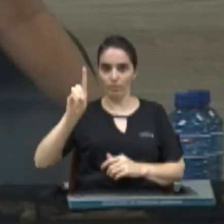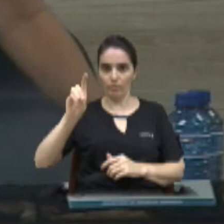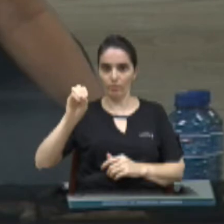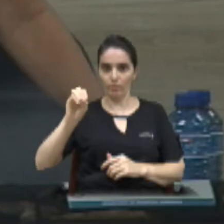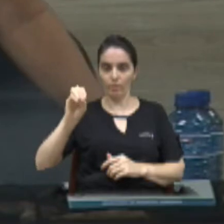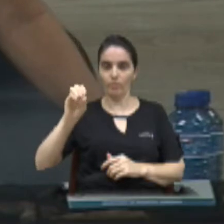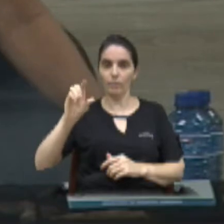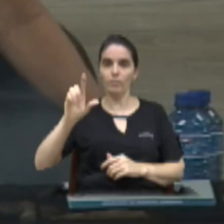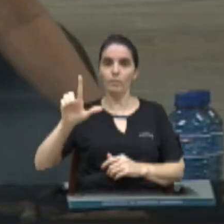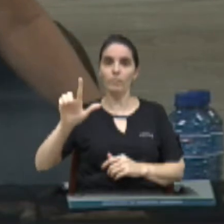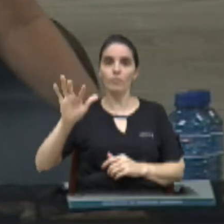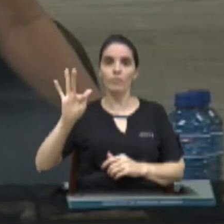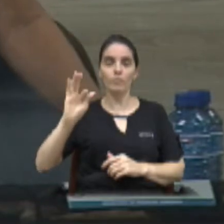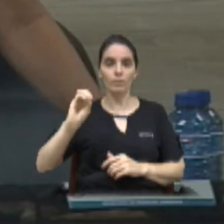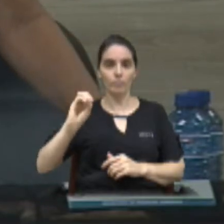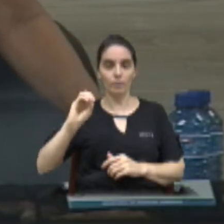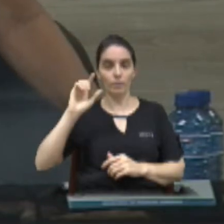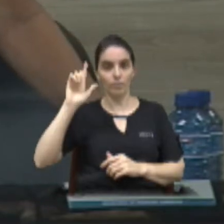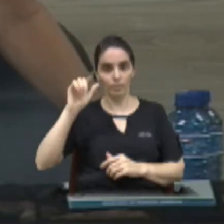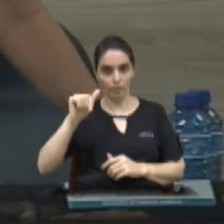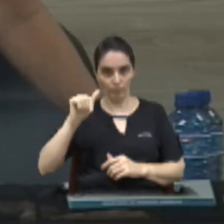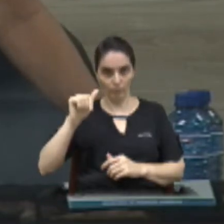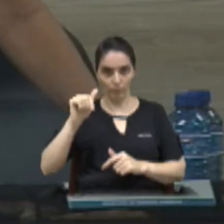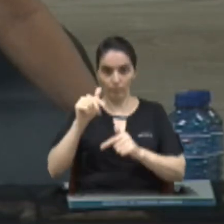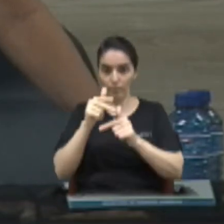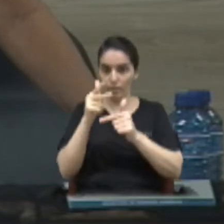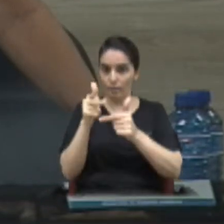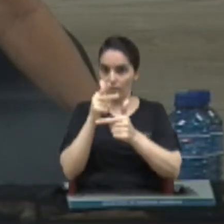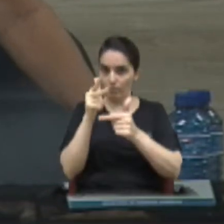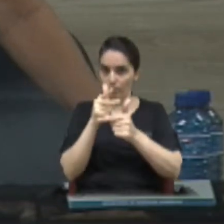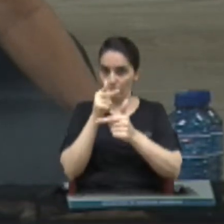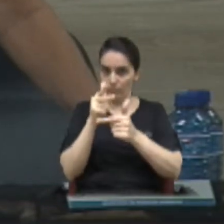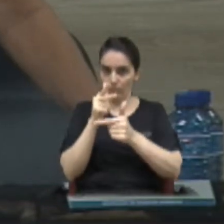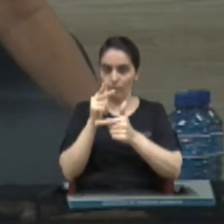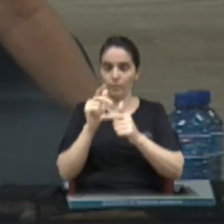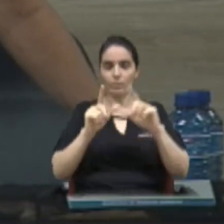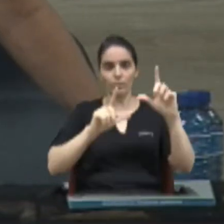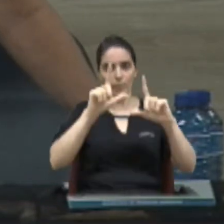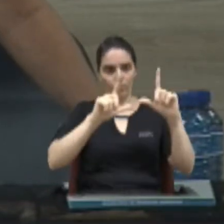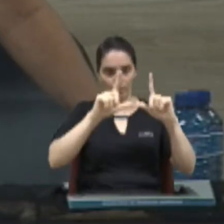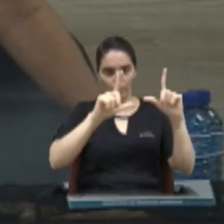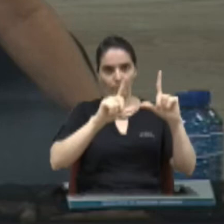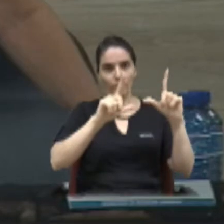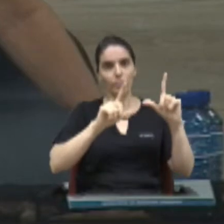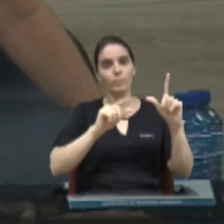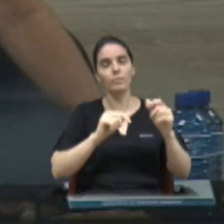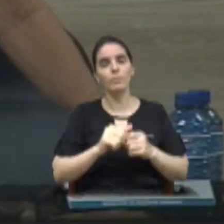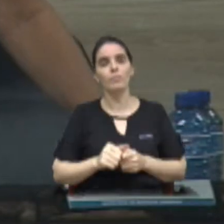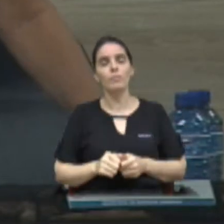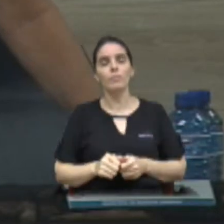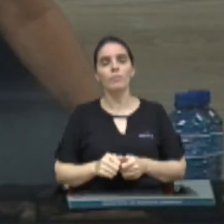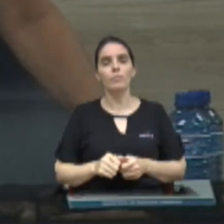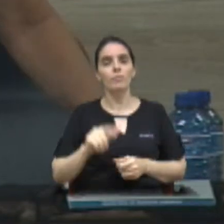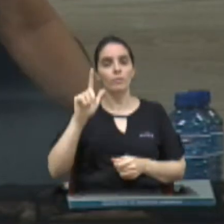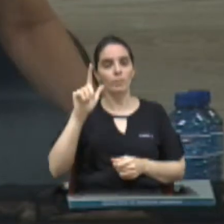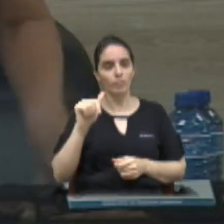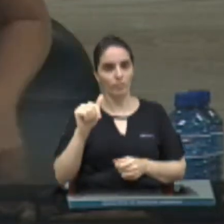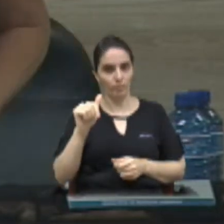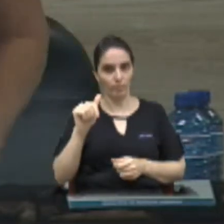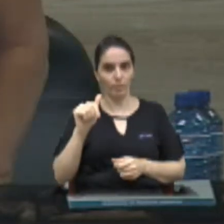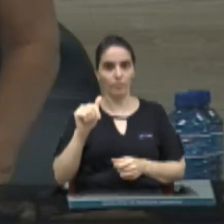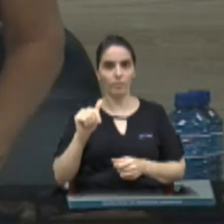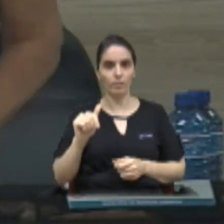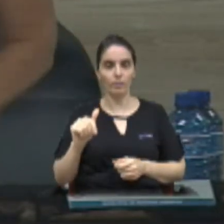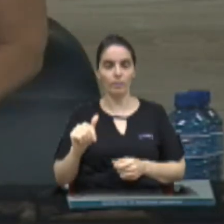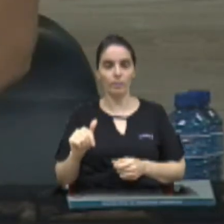às 16 e 30 exibição de vídeo multivacional às 16 e 45 teremos um evento para as